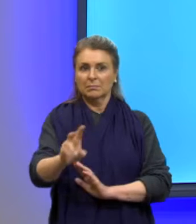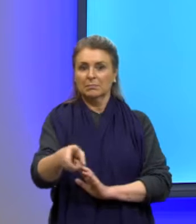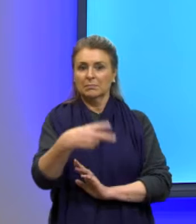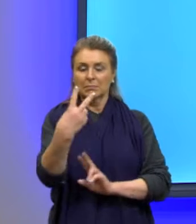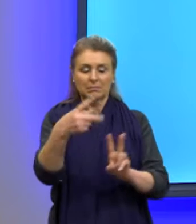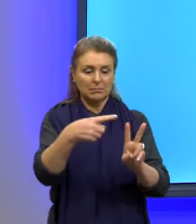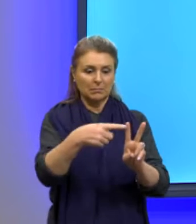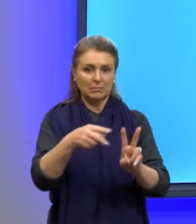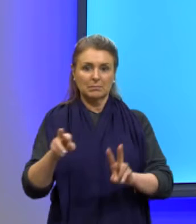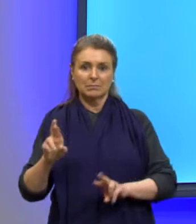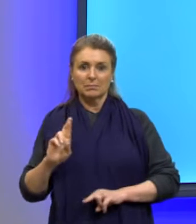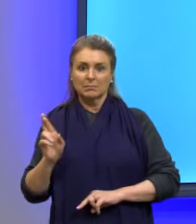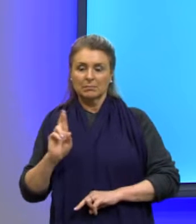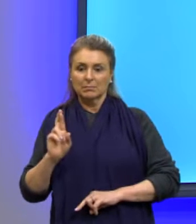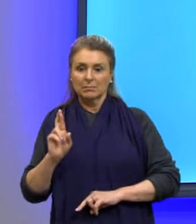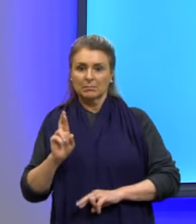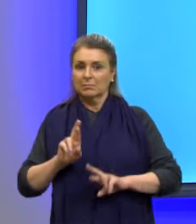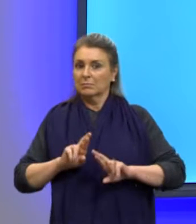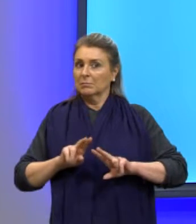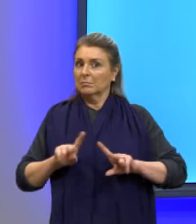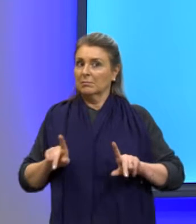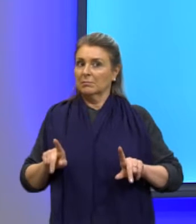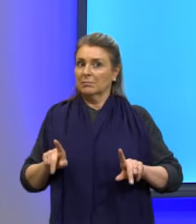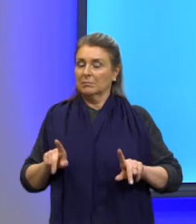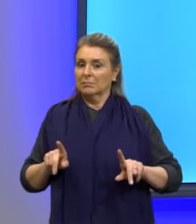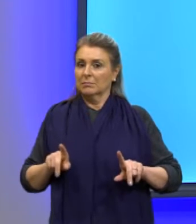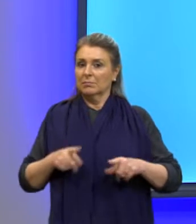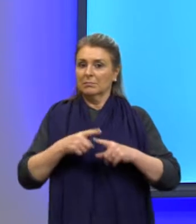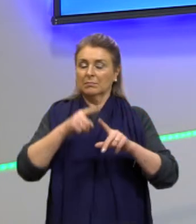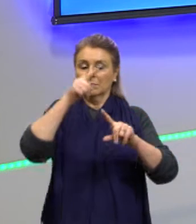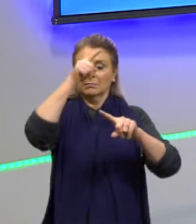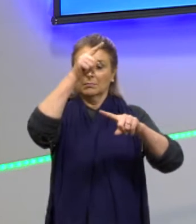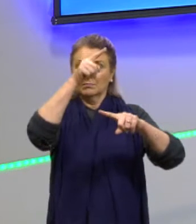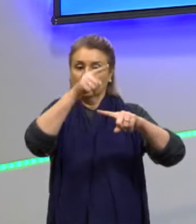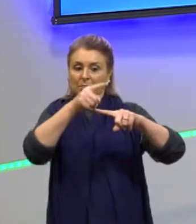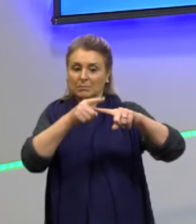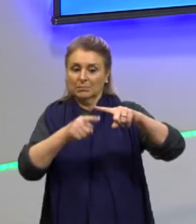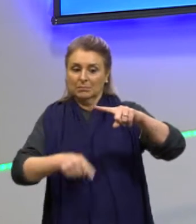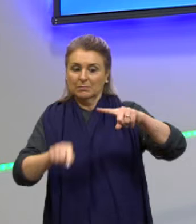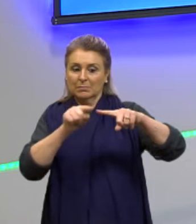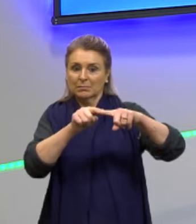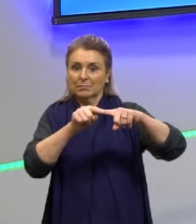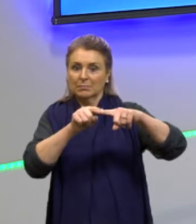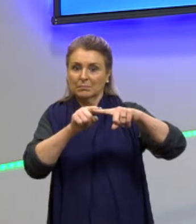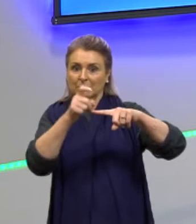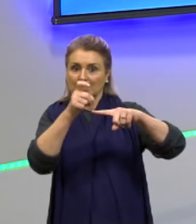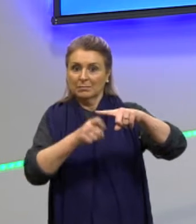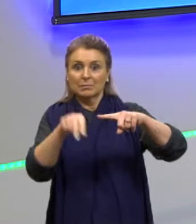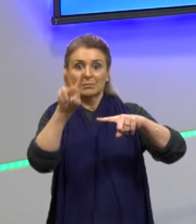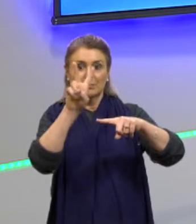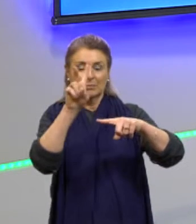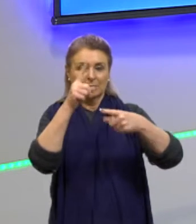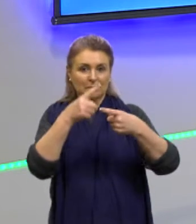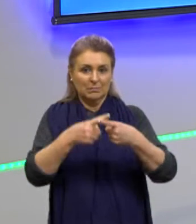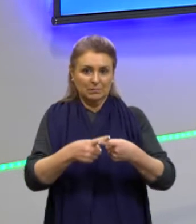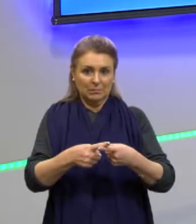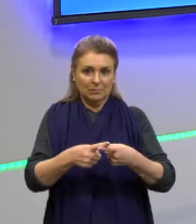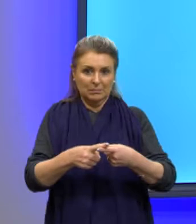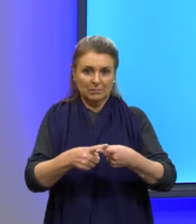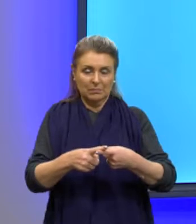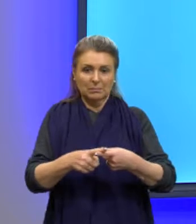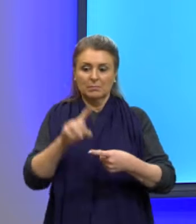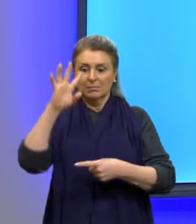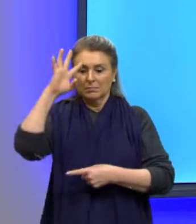raízes reais e distintas. Que é quando ele corta o eixo X em dois pontos. Bom,